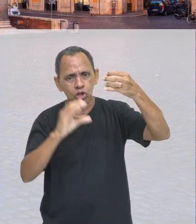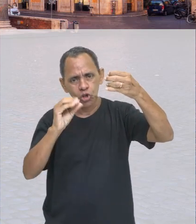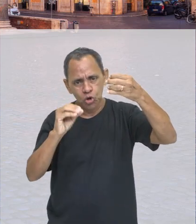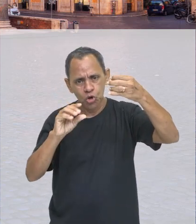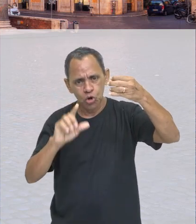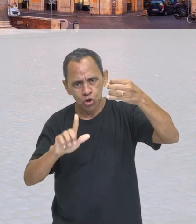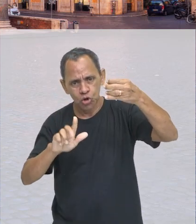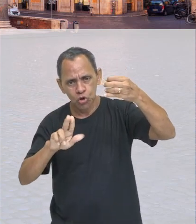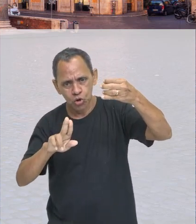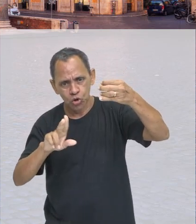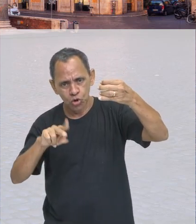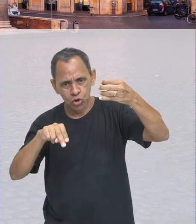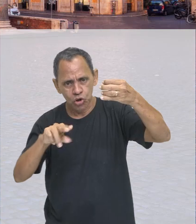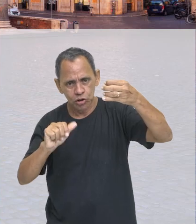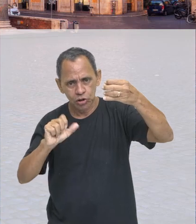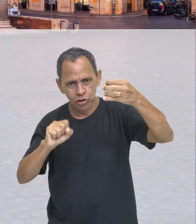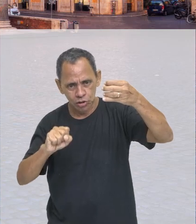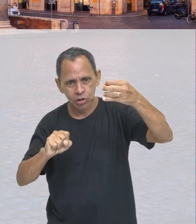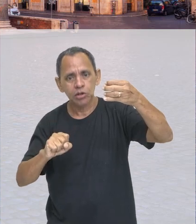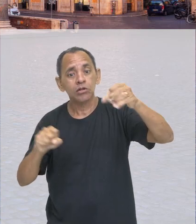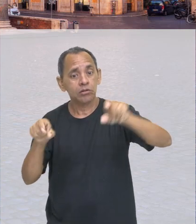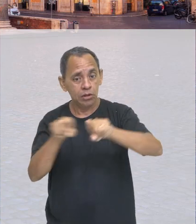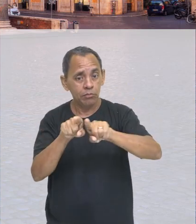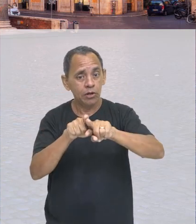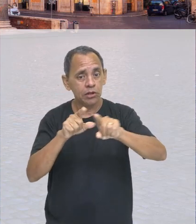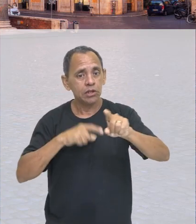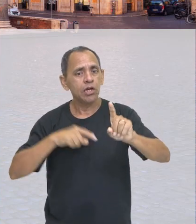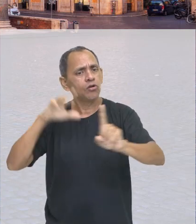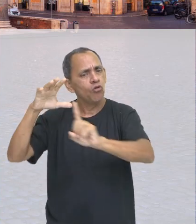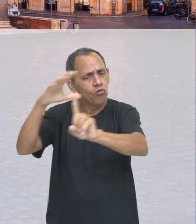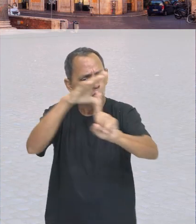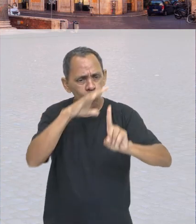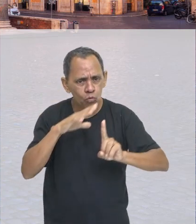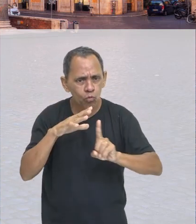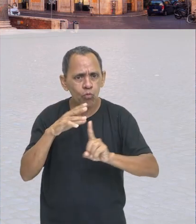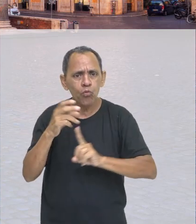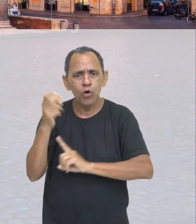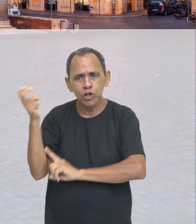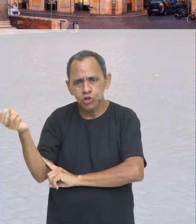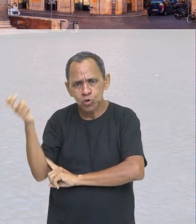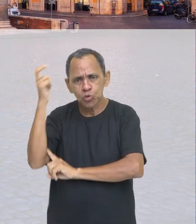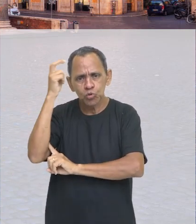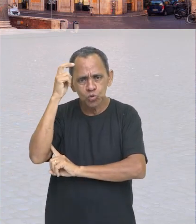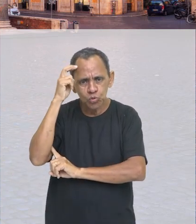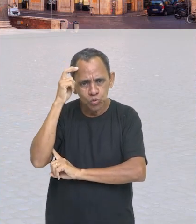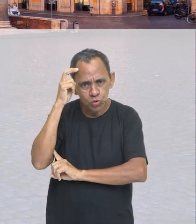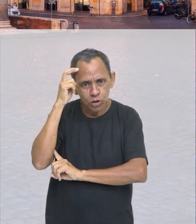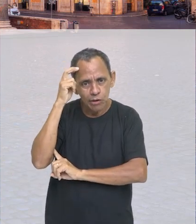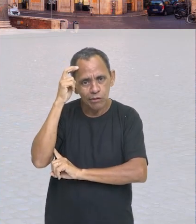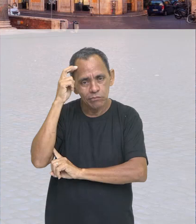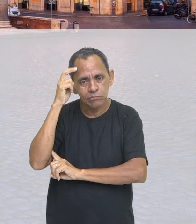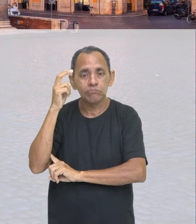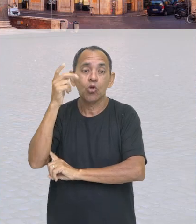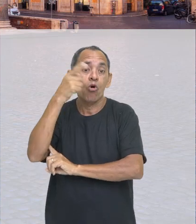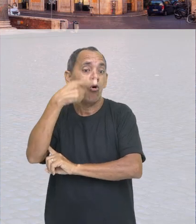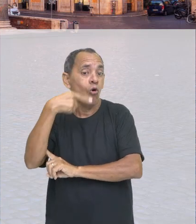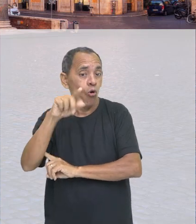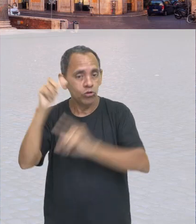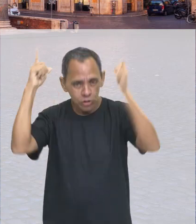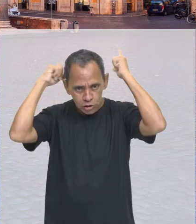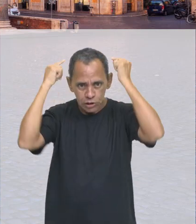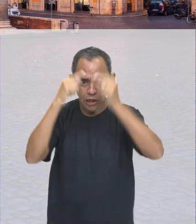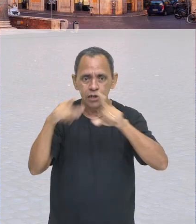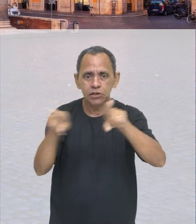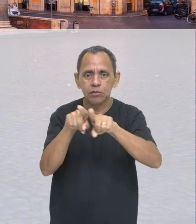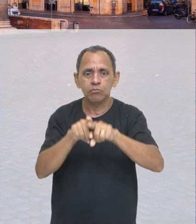influências, tá bom? Influências de uma outra cultura, que são de quem? Dos gregos. E sim, nós vamos ter uma mistura de